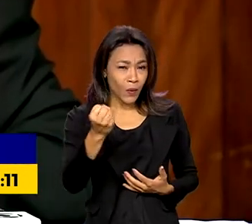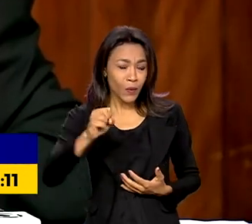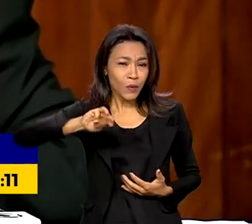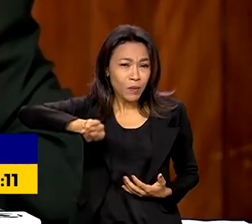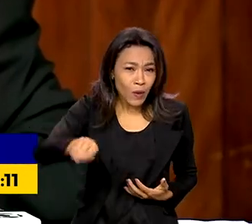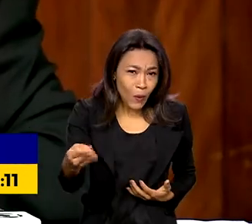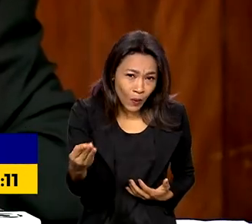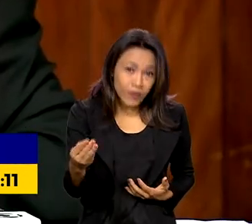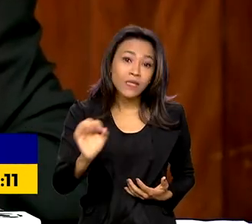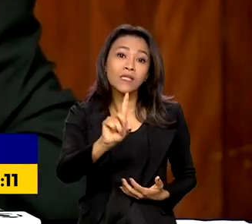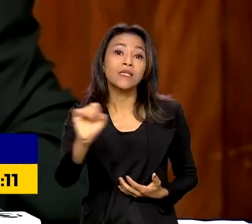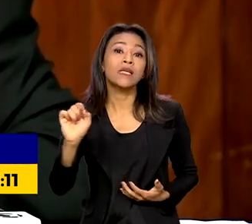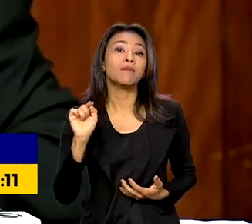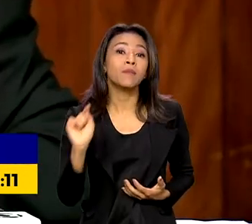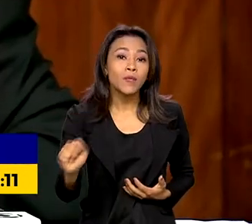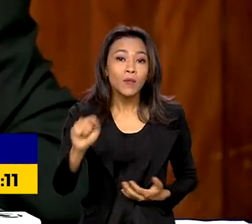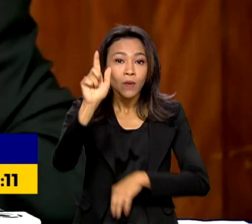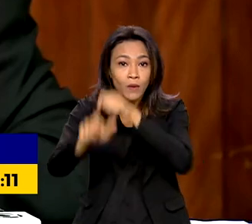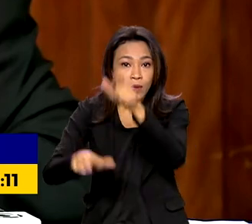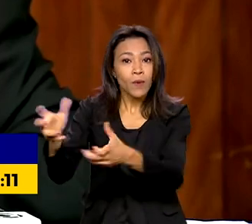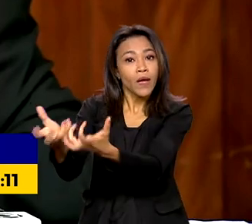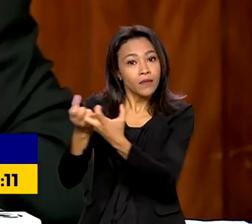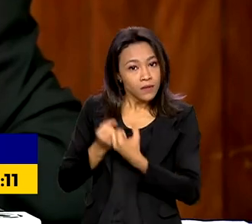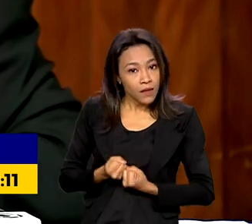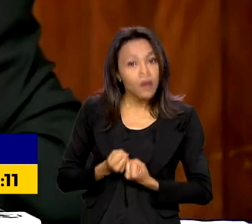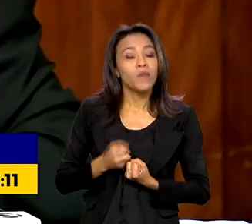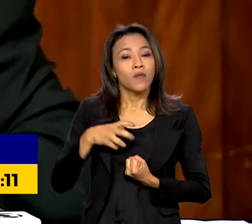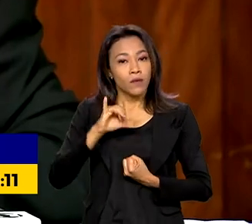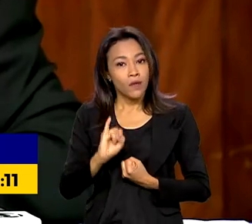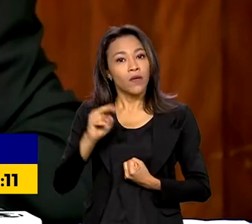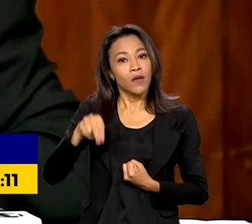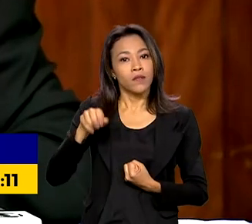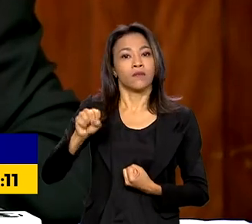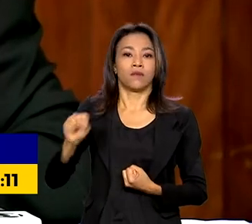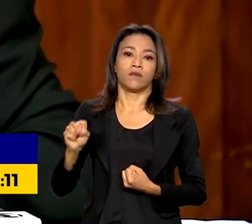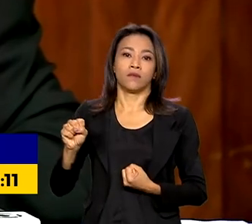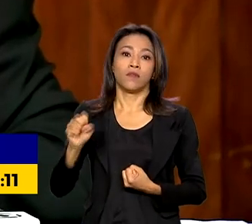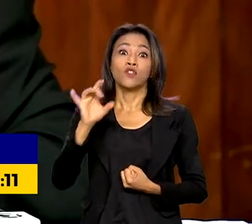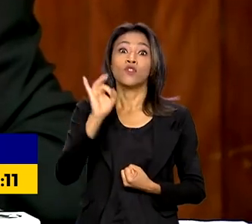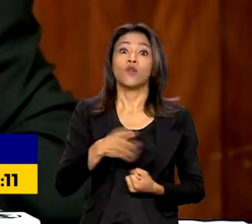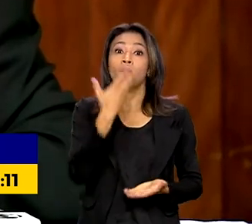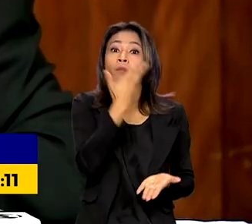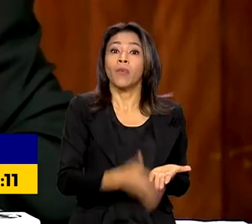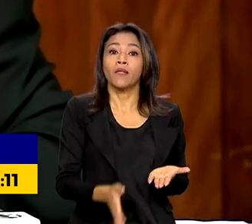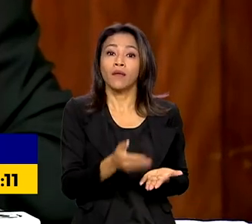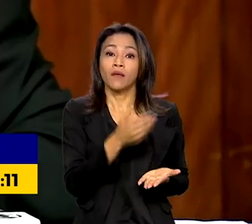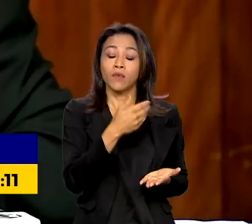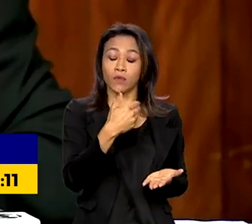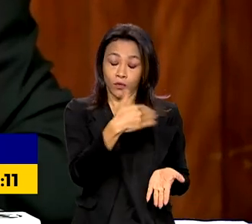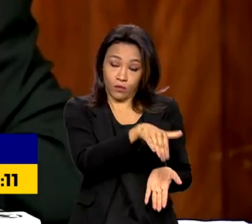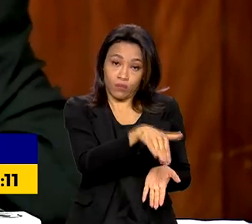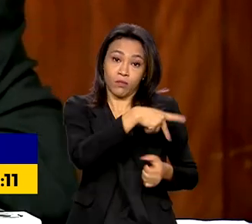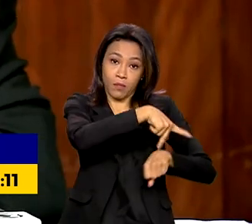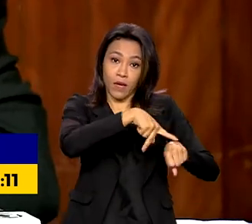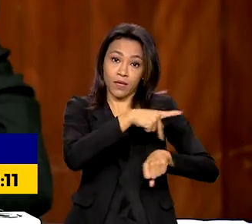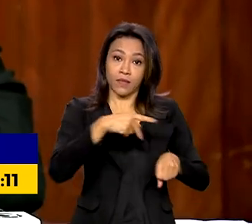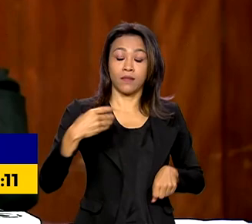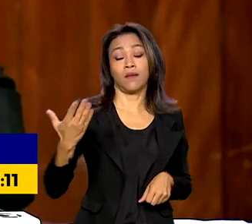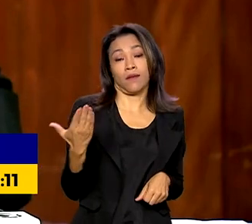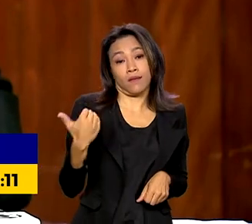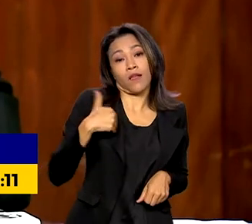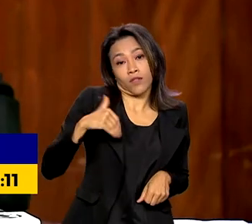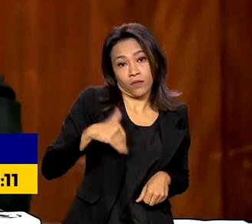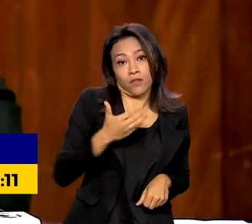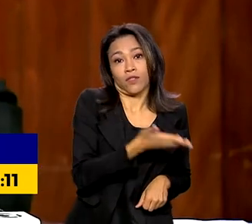brasileiros recebem algum benefício da Previdência. Nós só perdemos na Argentina se a Previdência fosse o país.